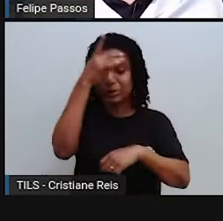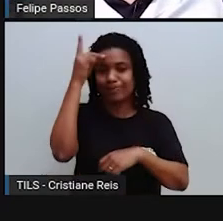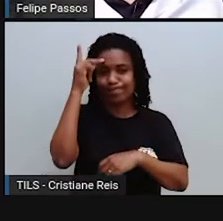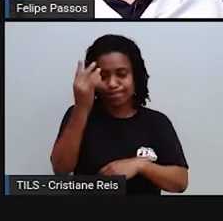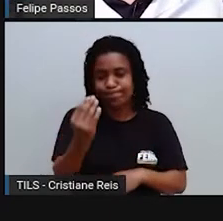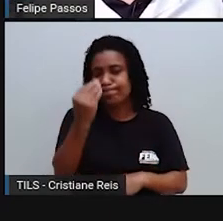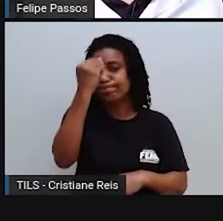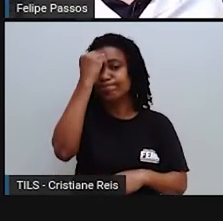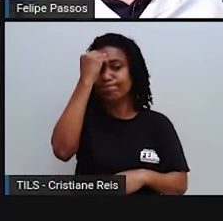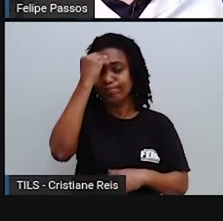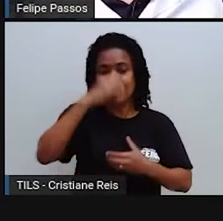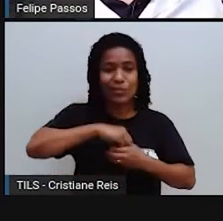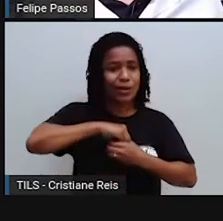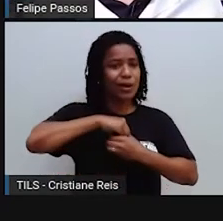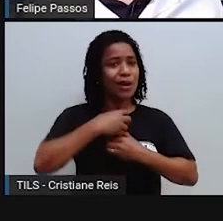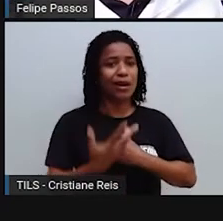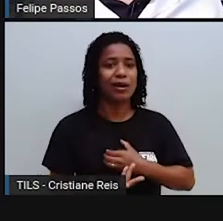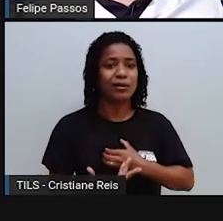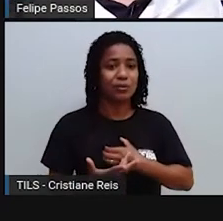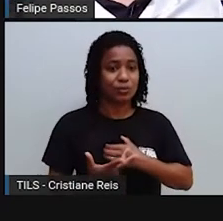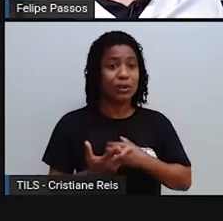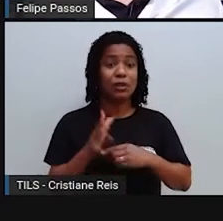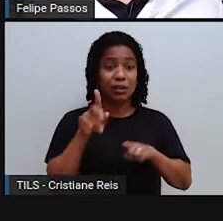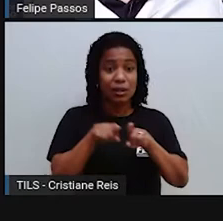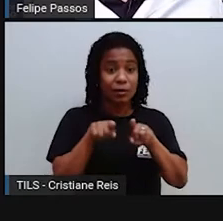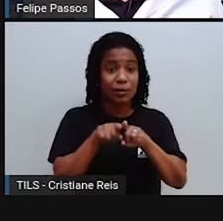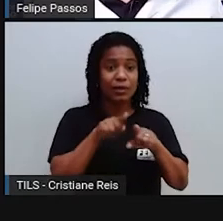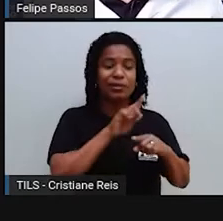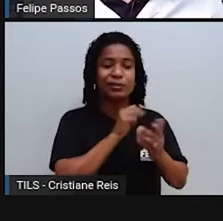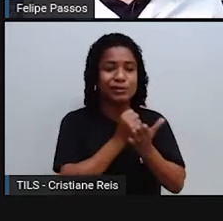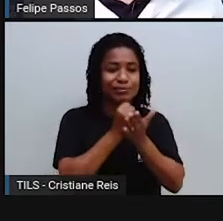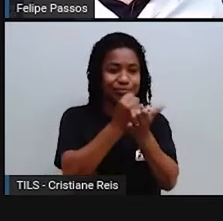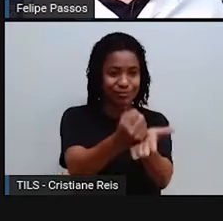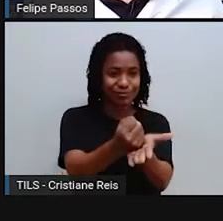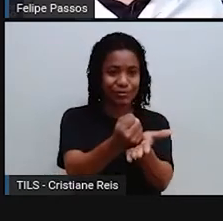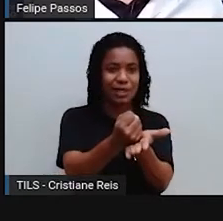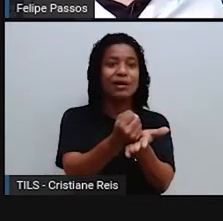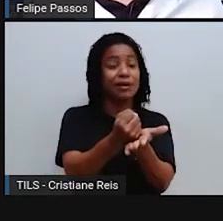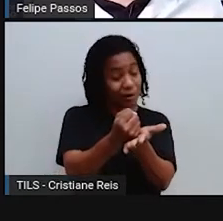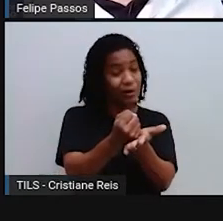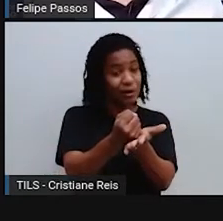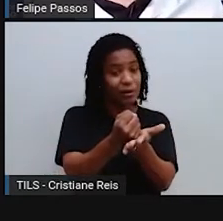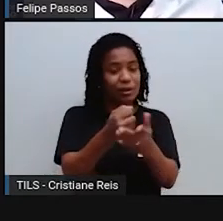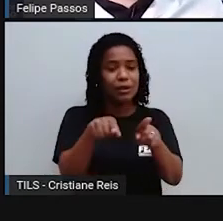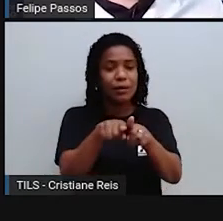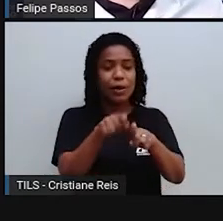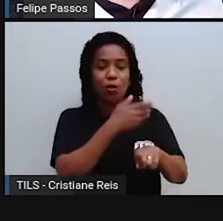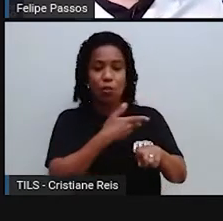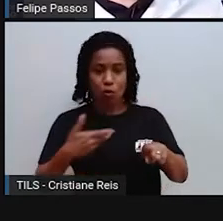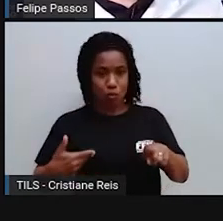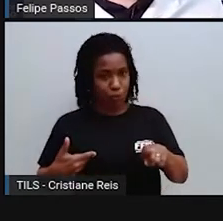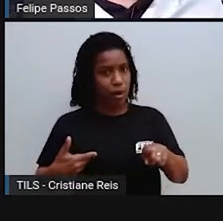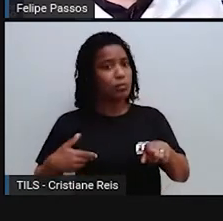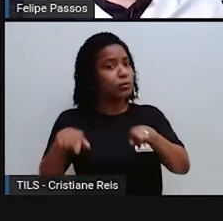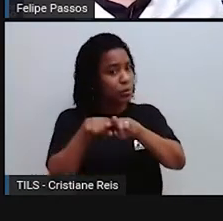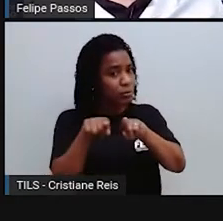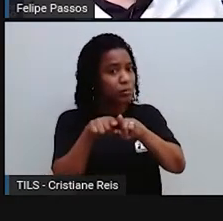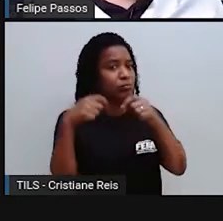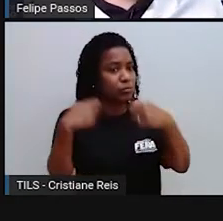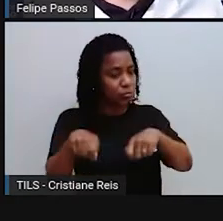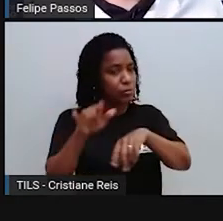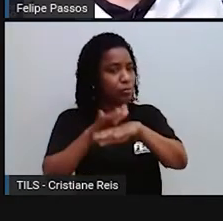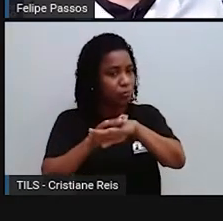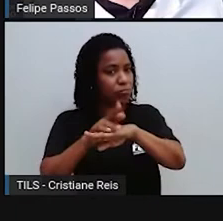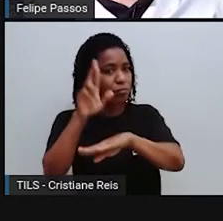atitudes e com o planejamento dos governantes. Não adianta, é claro que é importante você fazer sua parte. Lógico, isso é